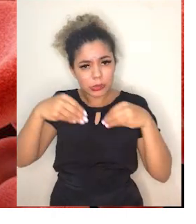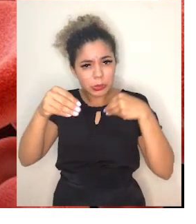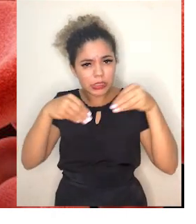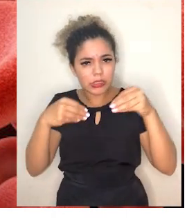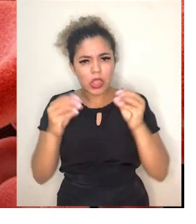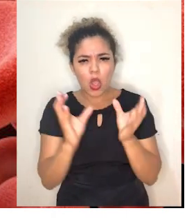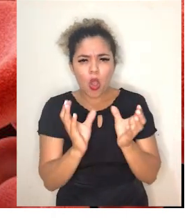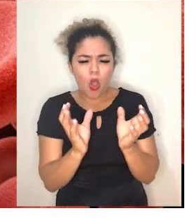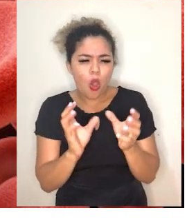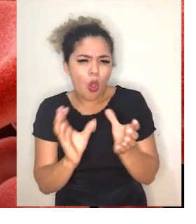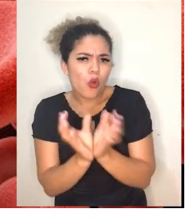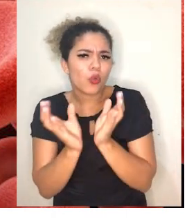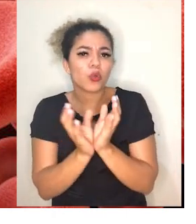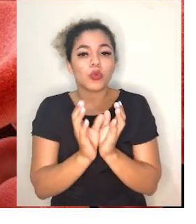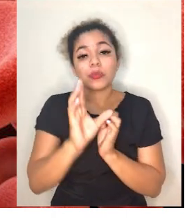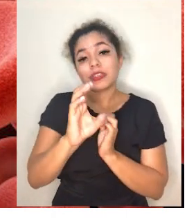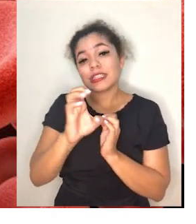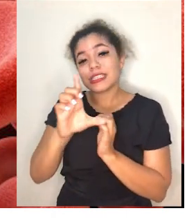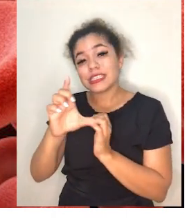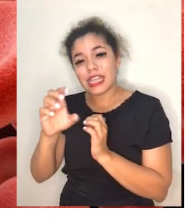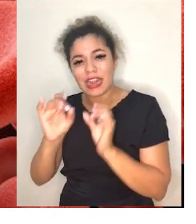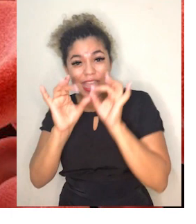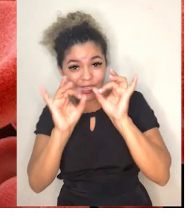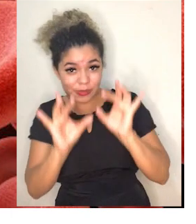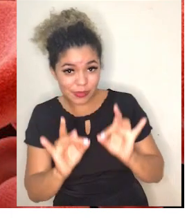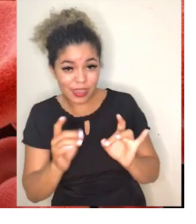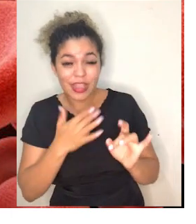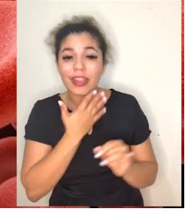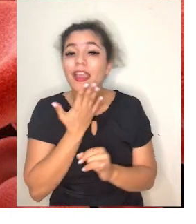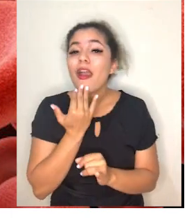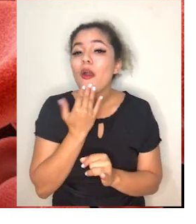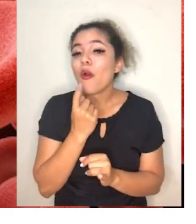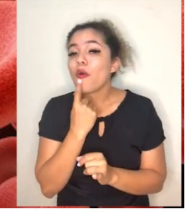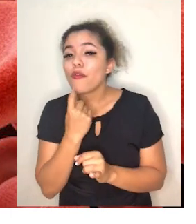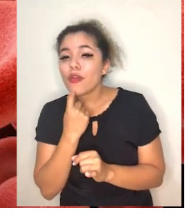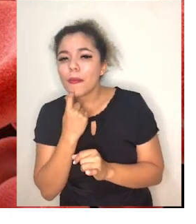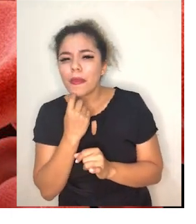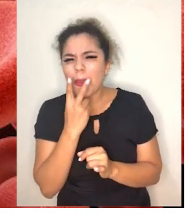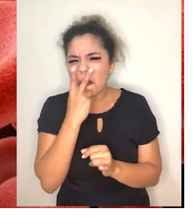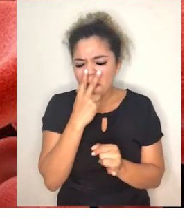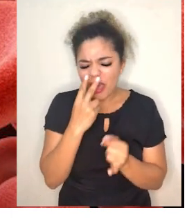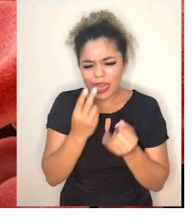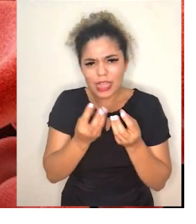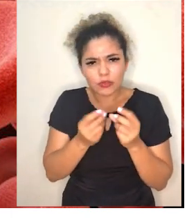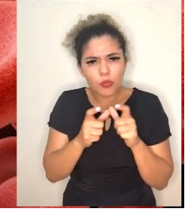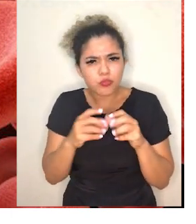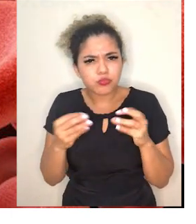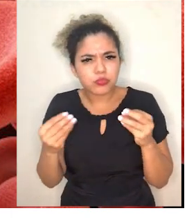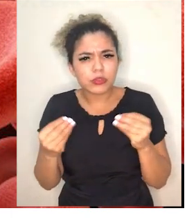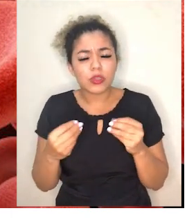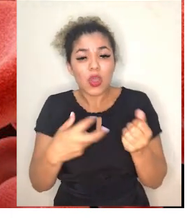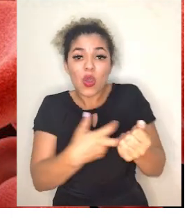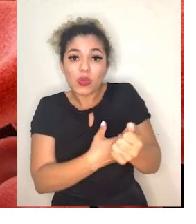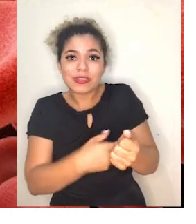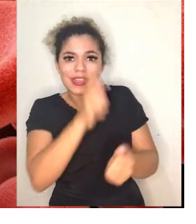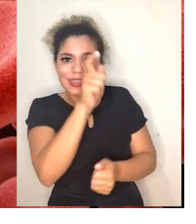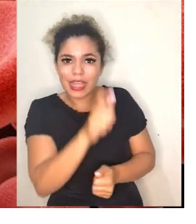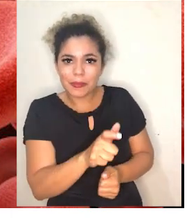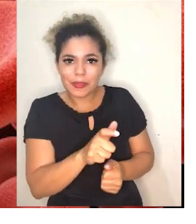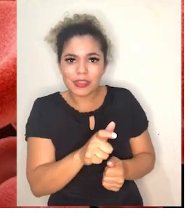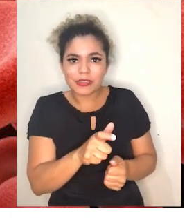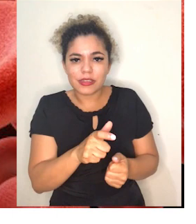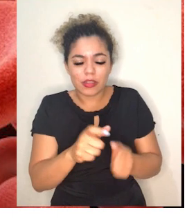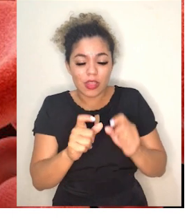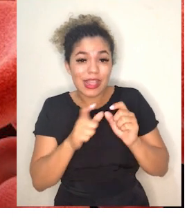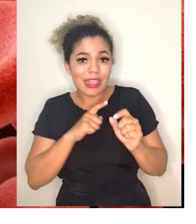É um tecido especializado. Ele possui coloração vermelha, aparência viscosa. O sangue nos seres humanos corre dentro